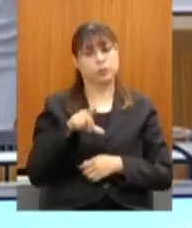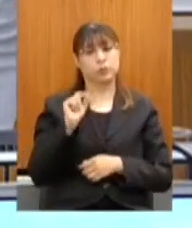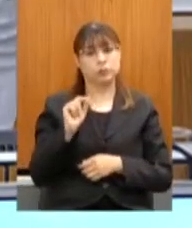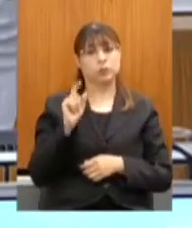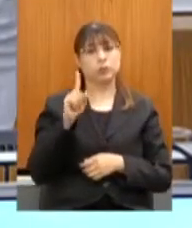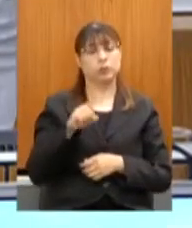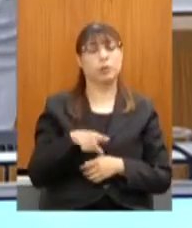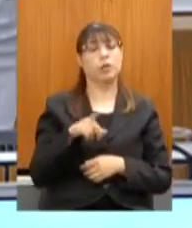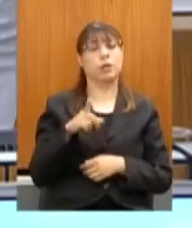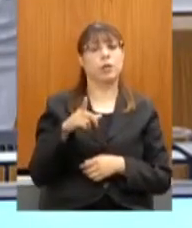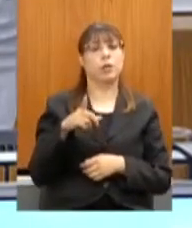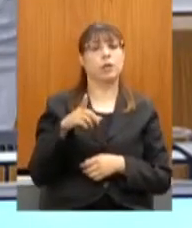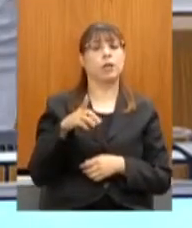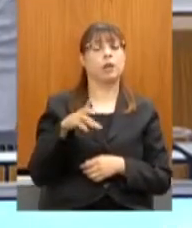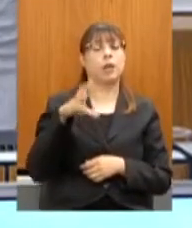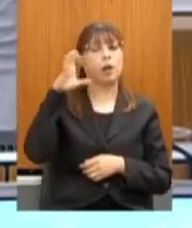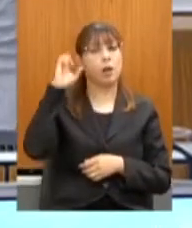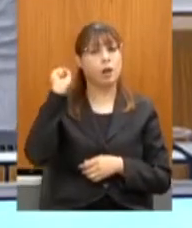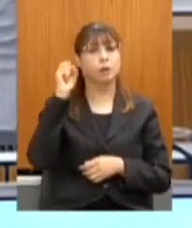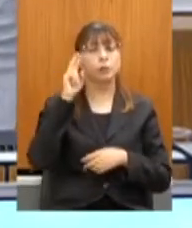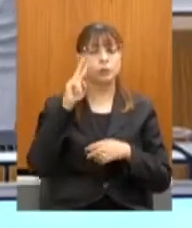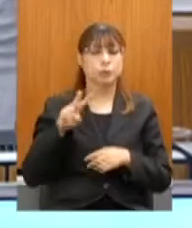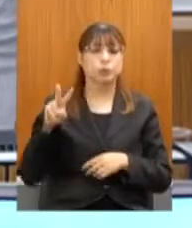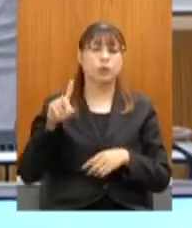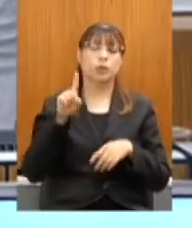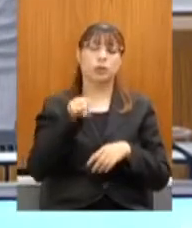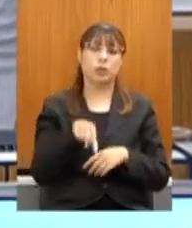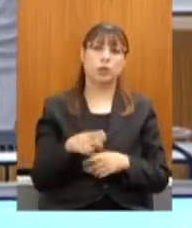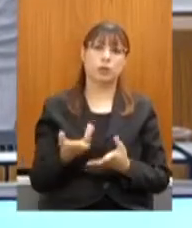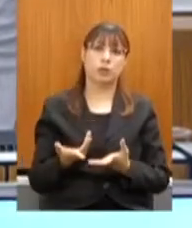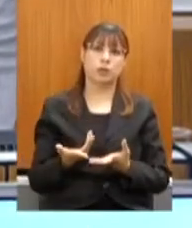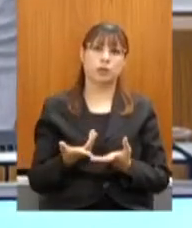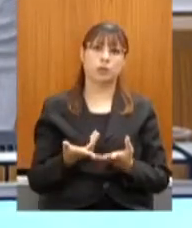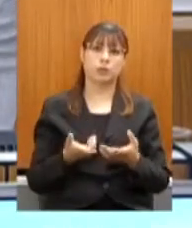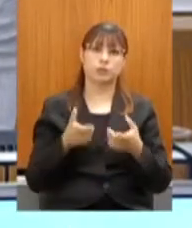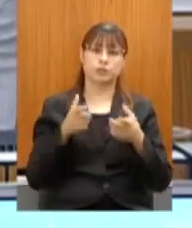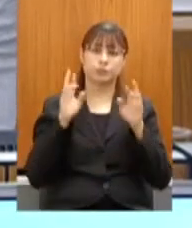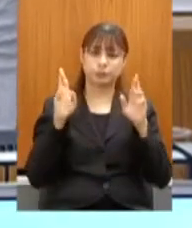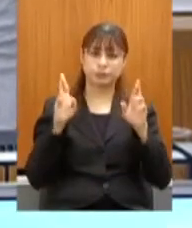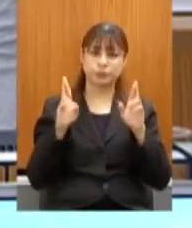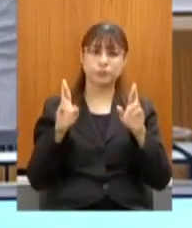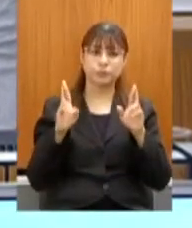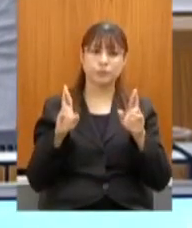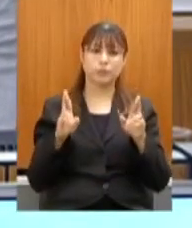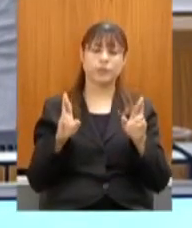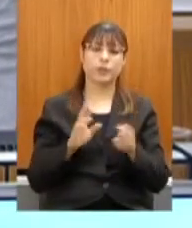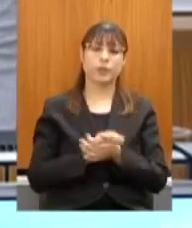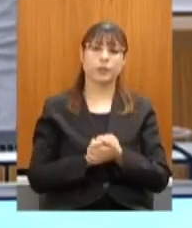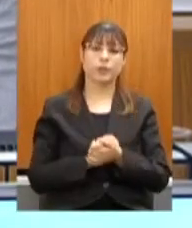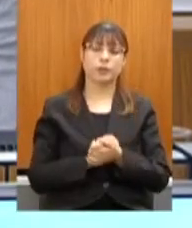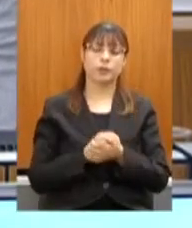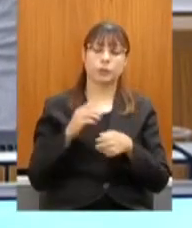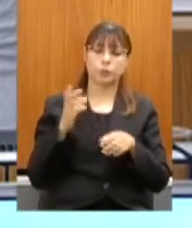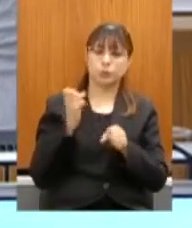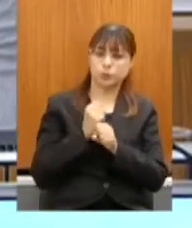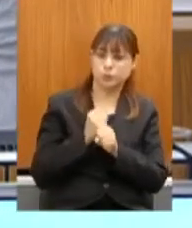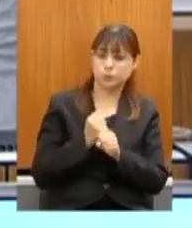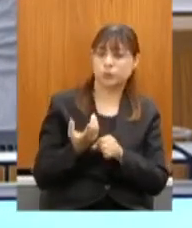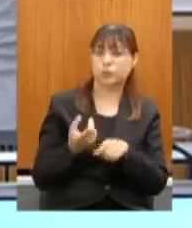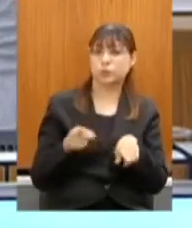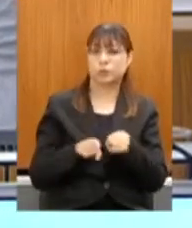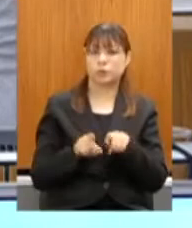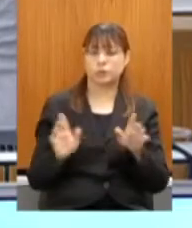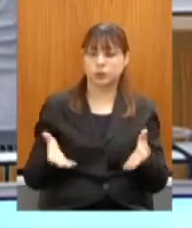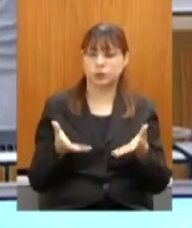audiovisual e colocá-la à nossa Rio Firmus, ou seja, a responsável pela produção e pelo